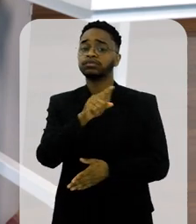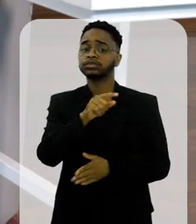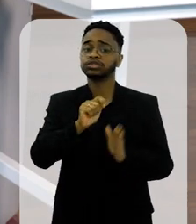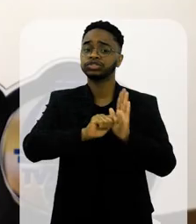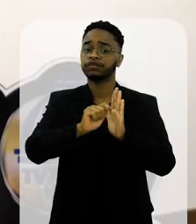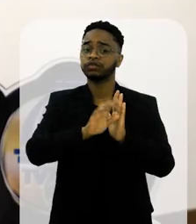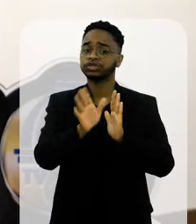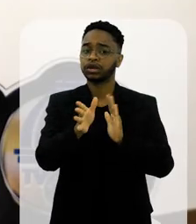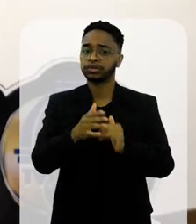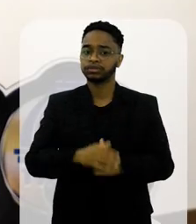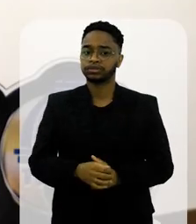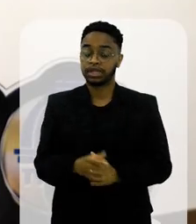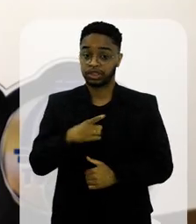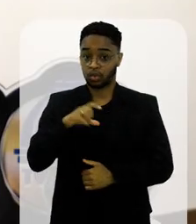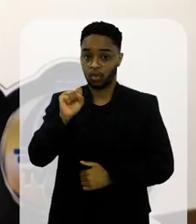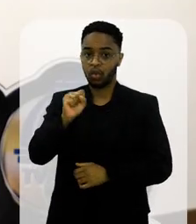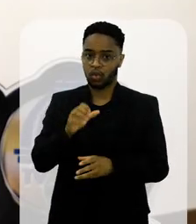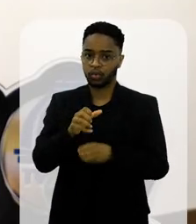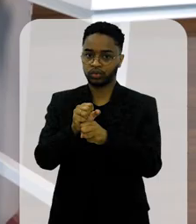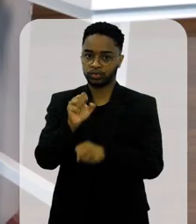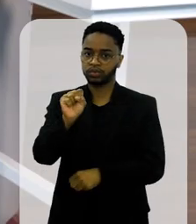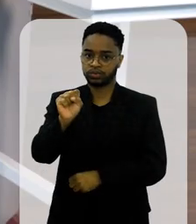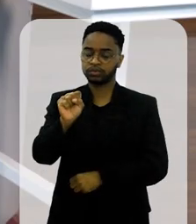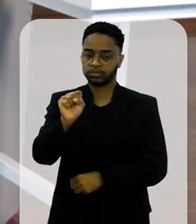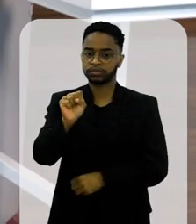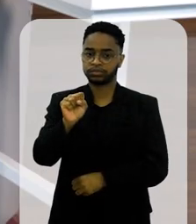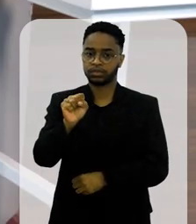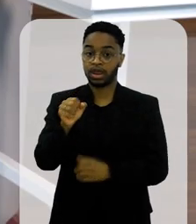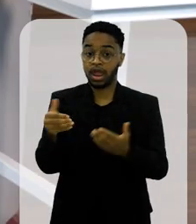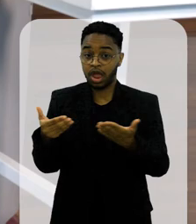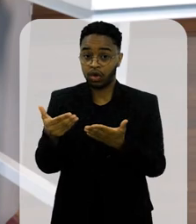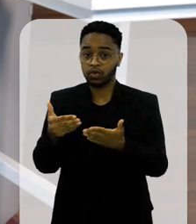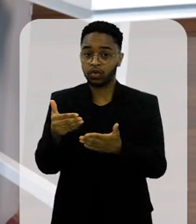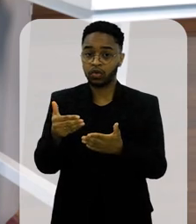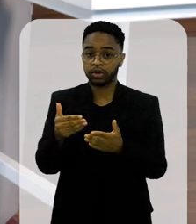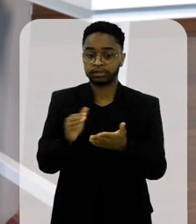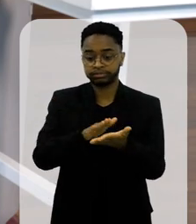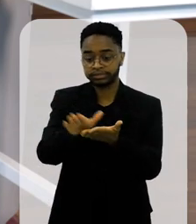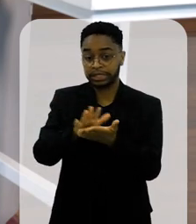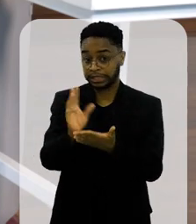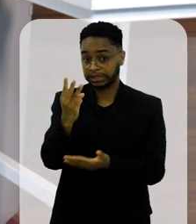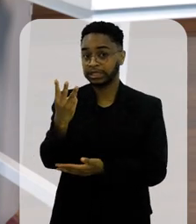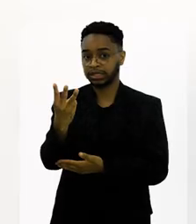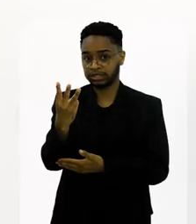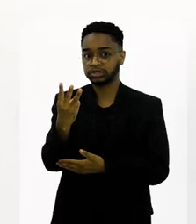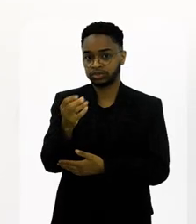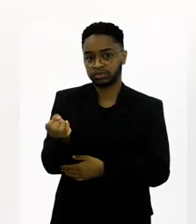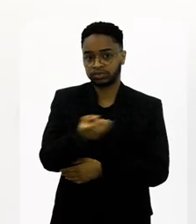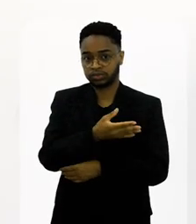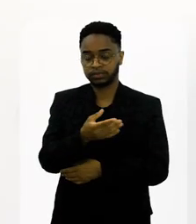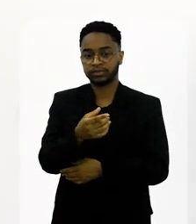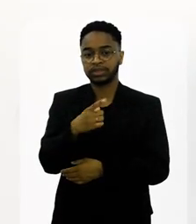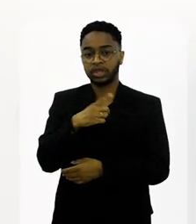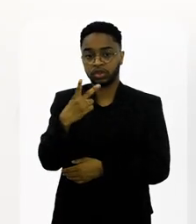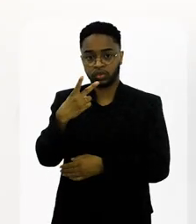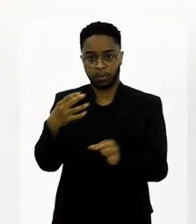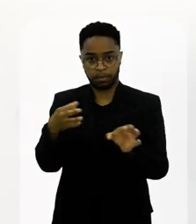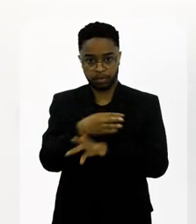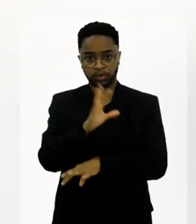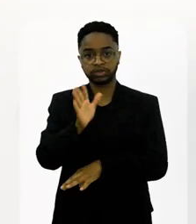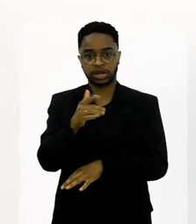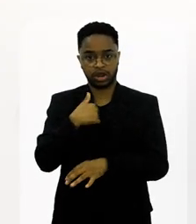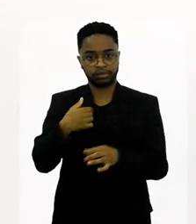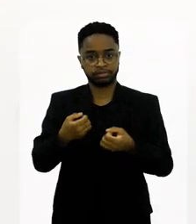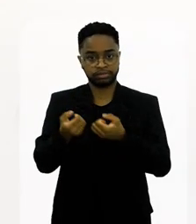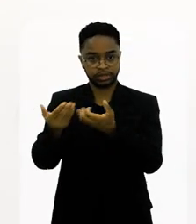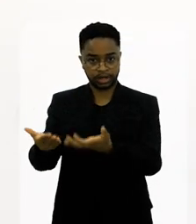Livros, quantos livros? Livros, livros estou com oito. Oito? Oito. Esse ano devem sair mais três. Esse ano eu estou com alguns